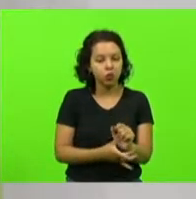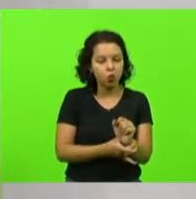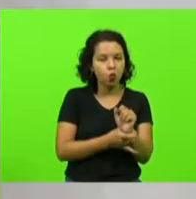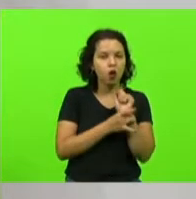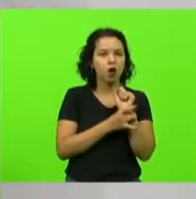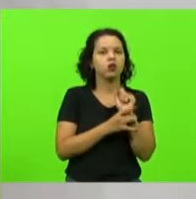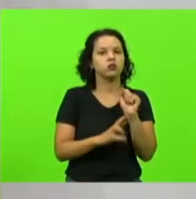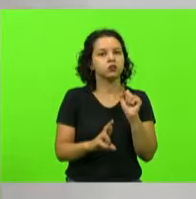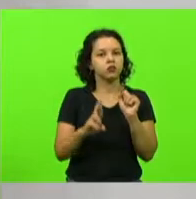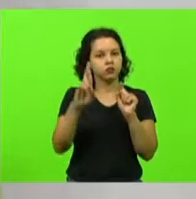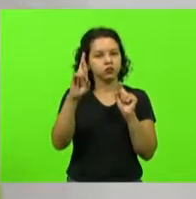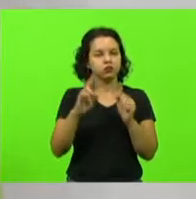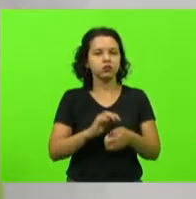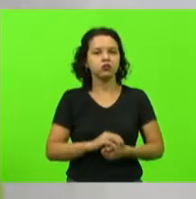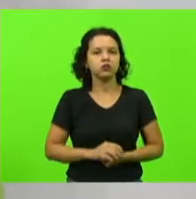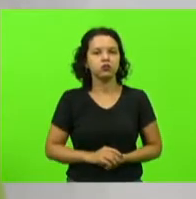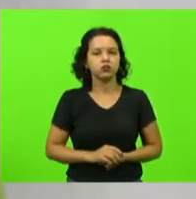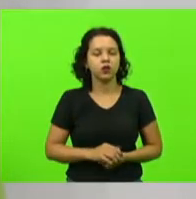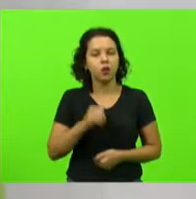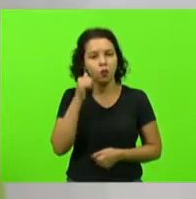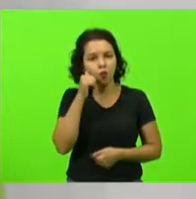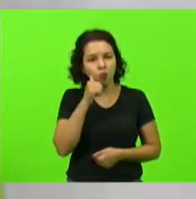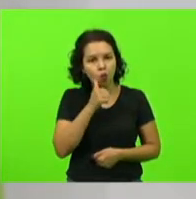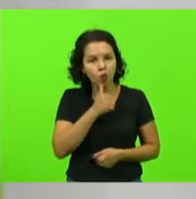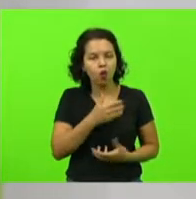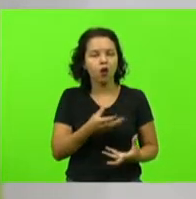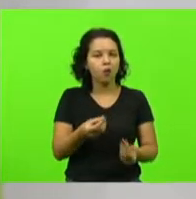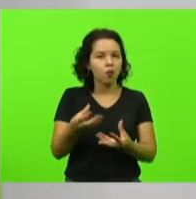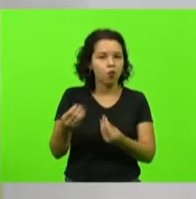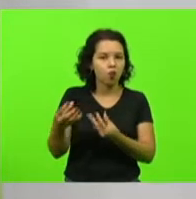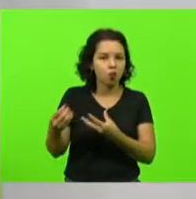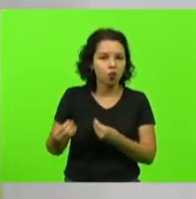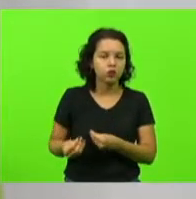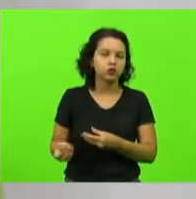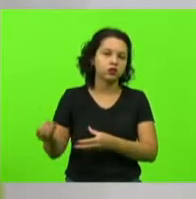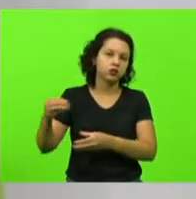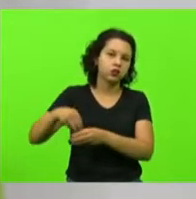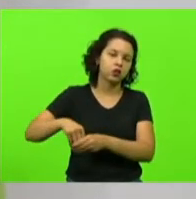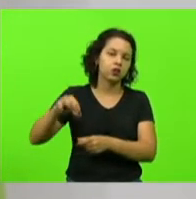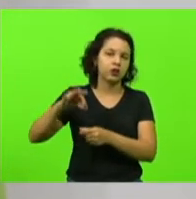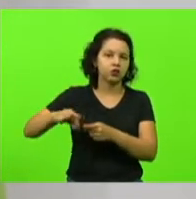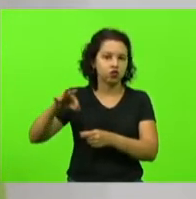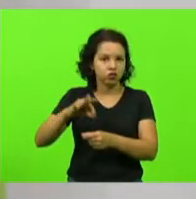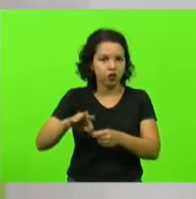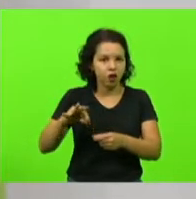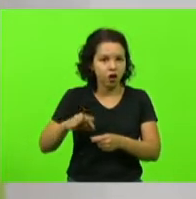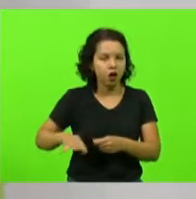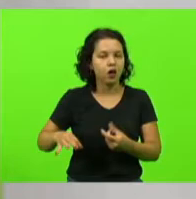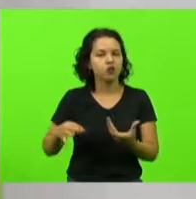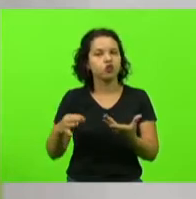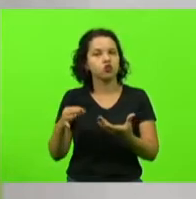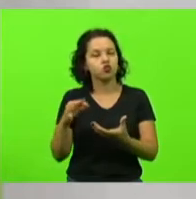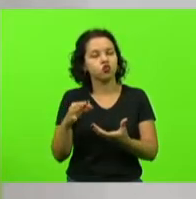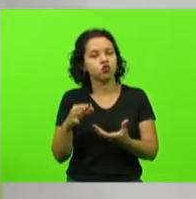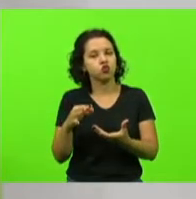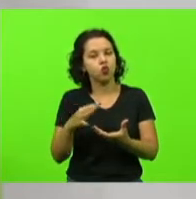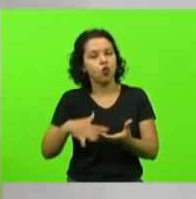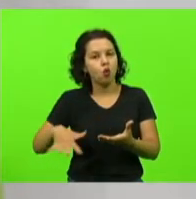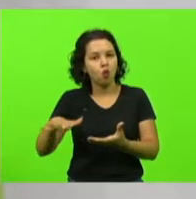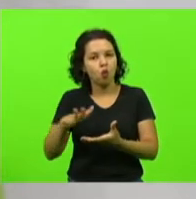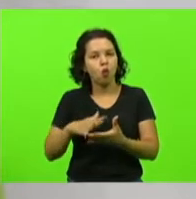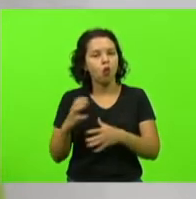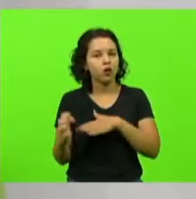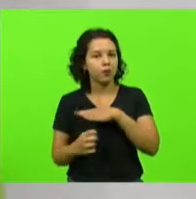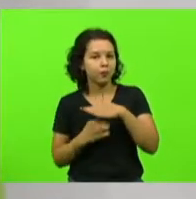silenciadas em entidades, instituições, empresas que não as veem